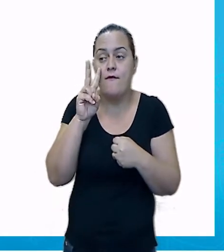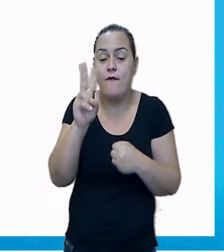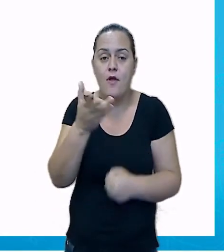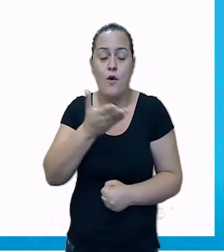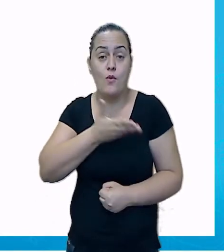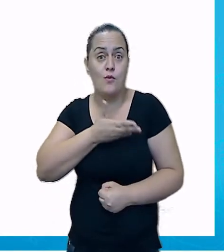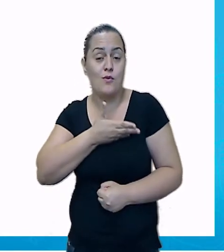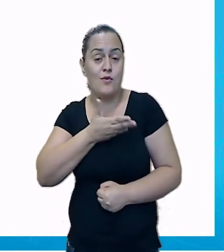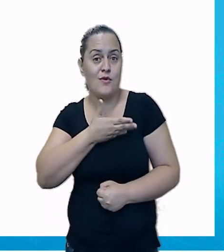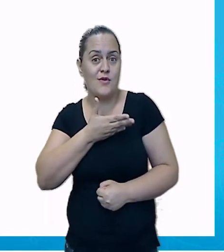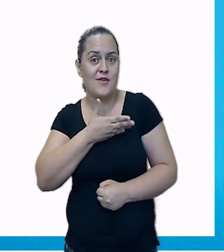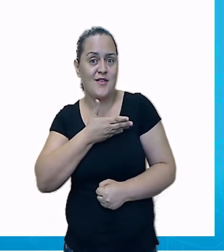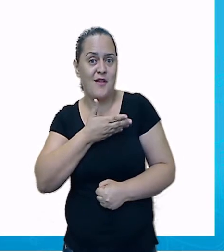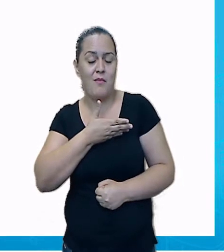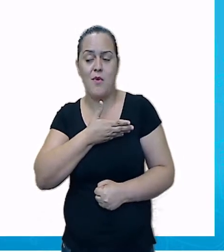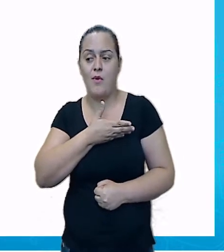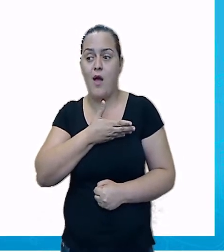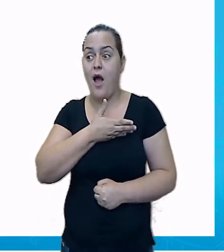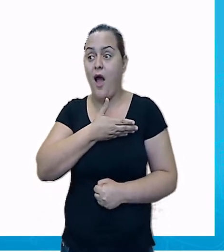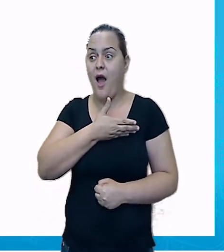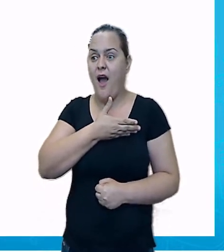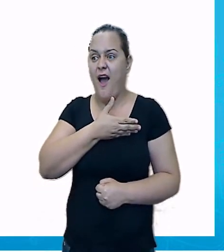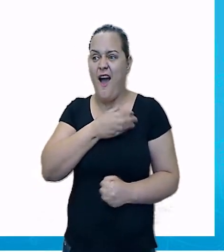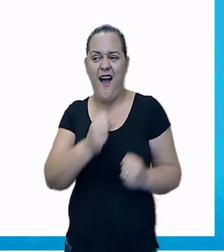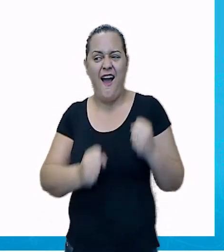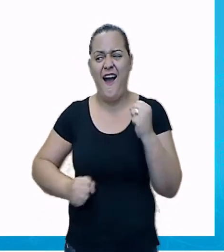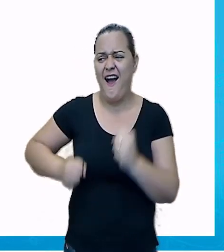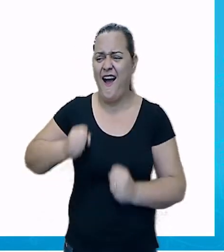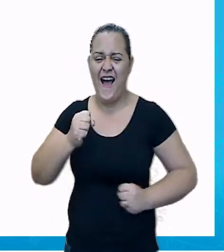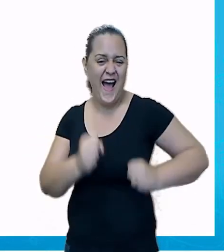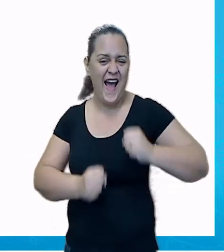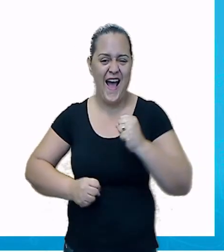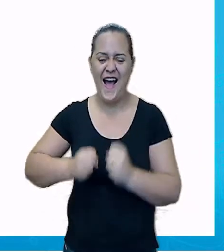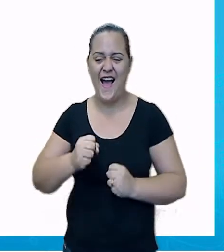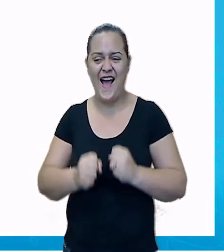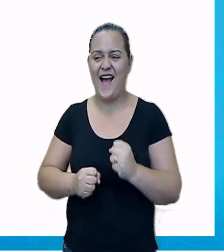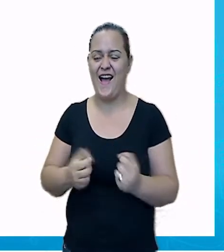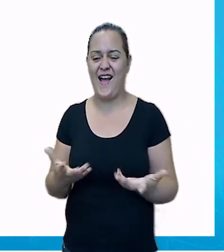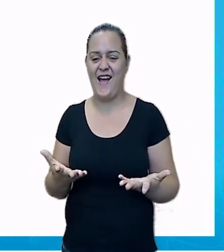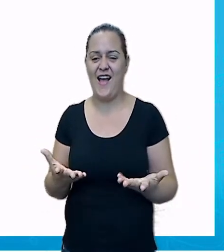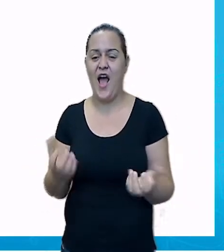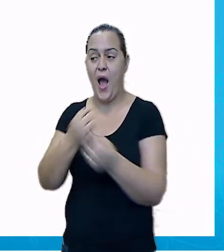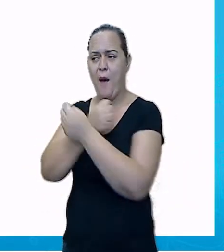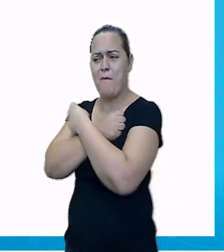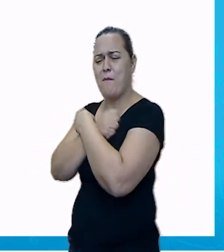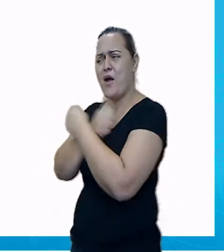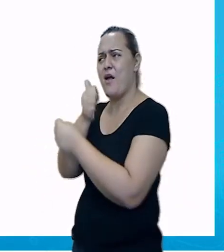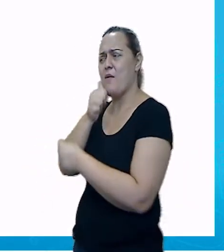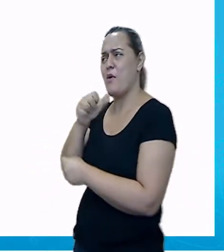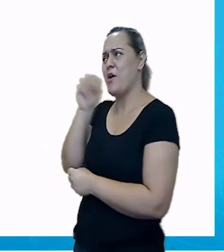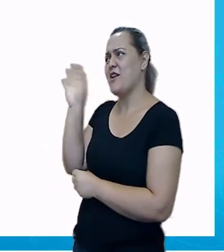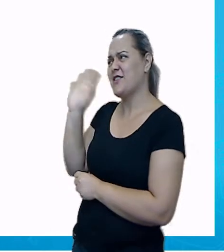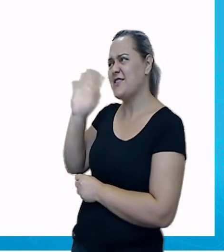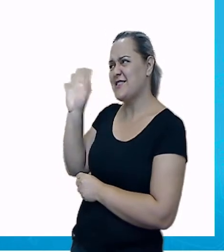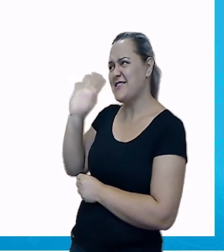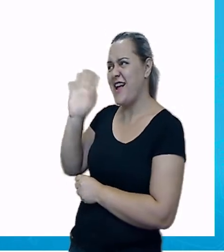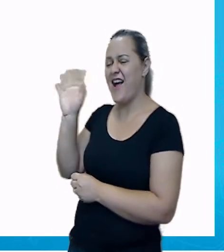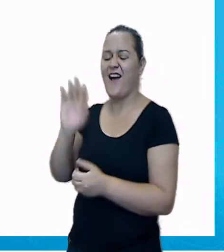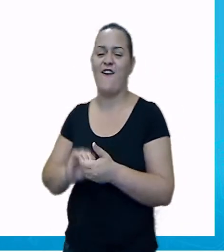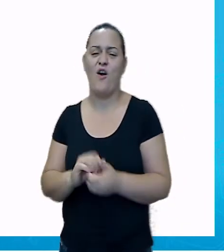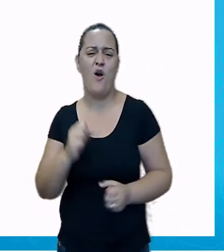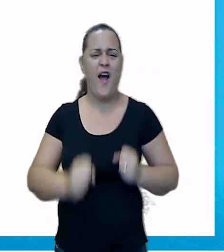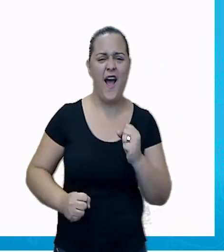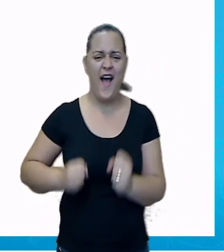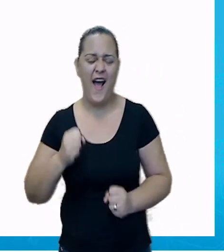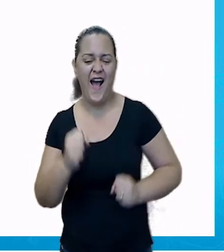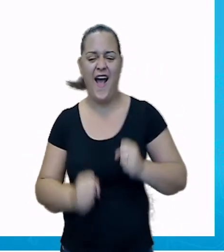Leia, Camila abraça rapidamente a mamãe e corre para seus amigos, perto do